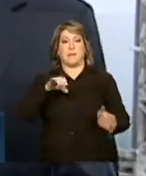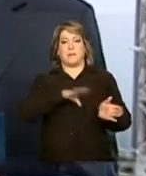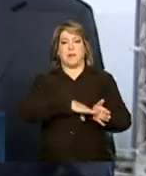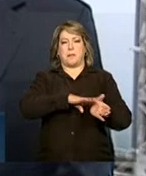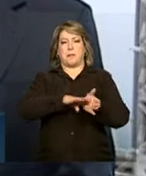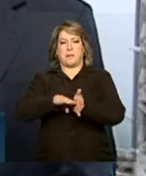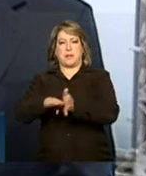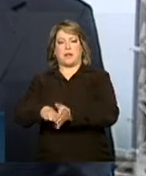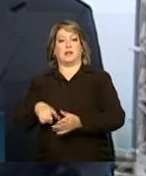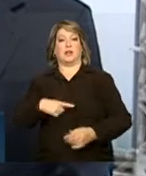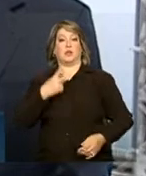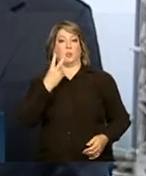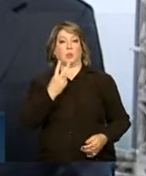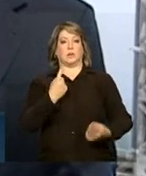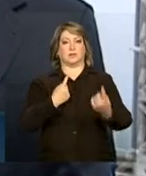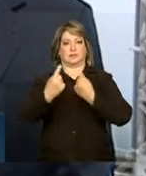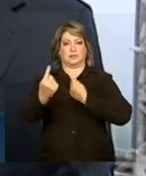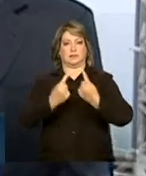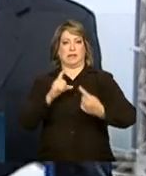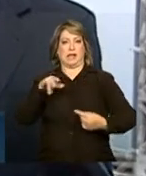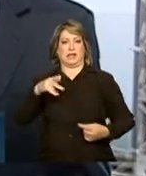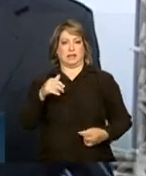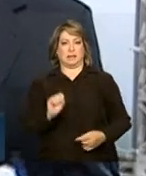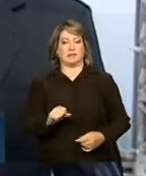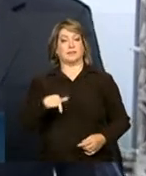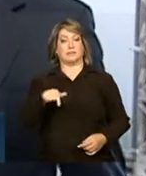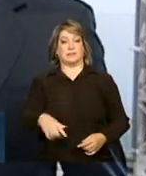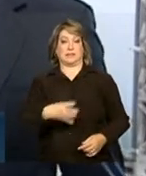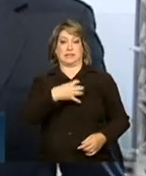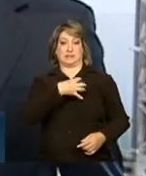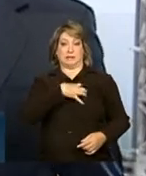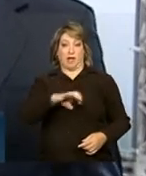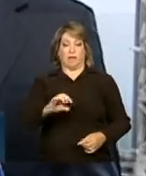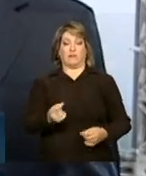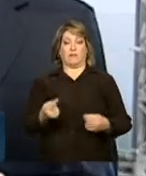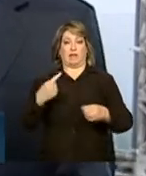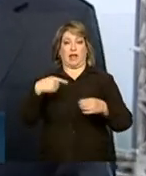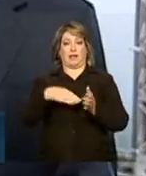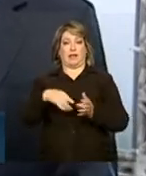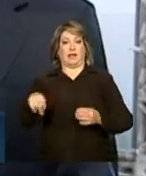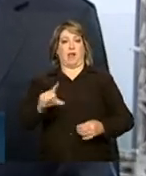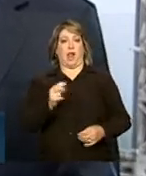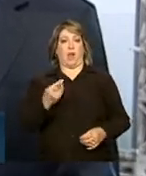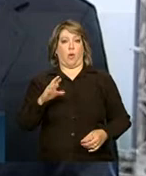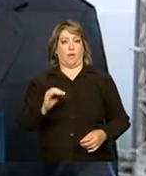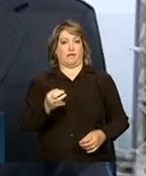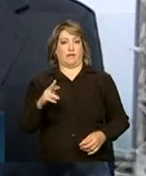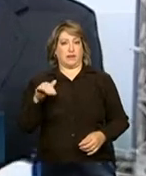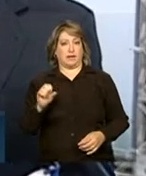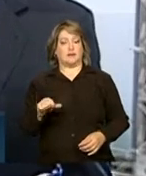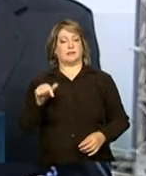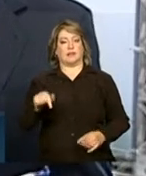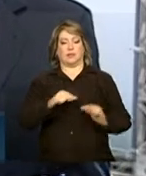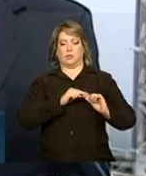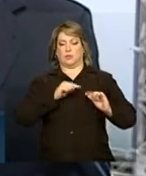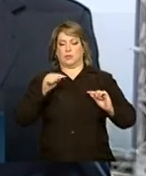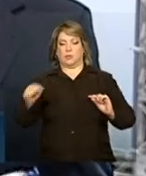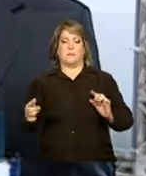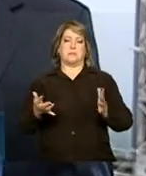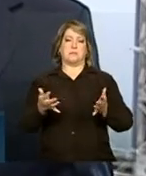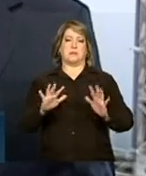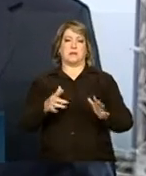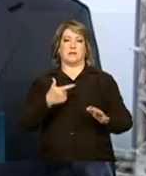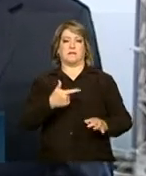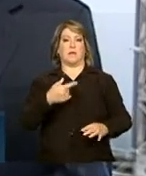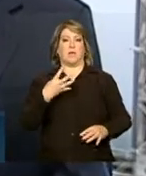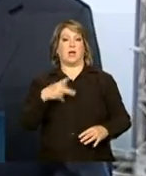linhas. Uma é esta que você se referiu ligando Salvador à cidade vizinha de Lauro de Freitas. Esta extensão vai ter mais ou menos